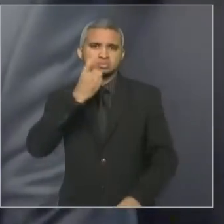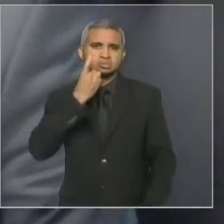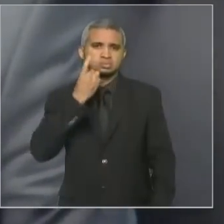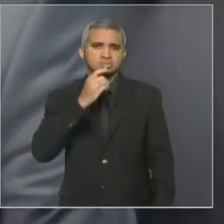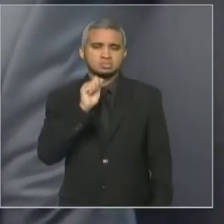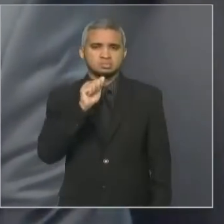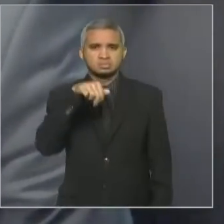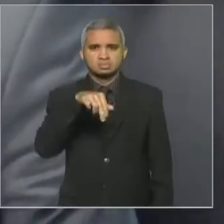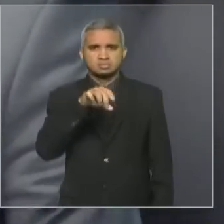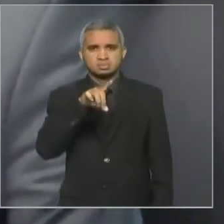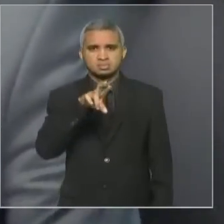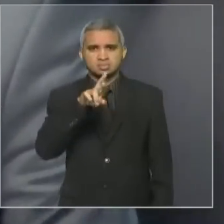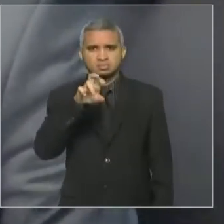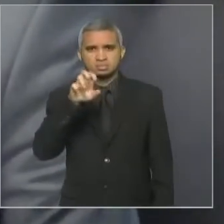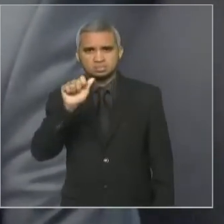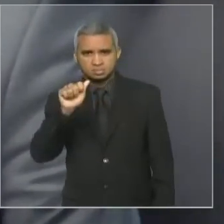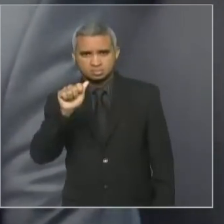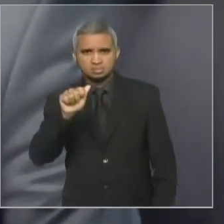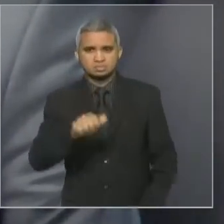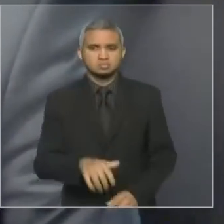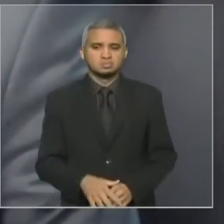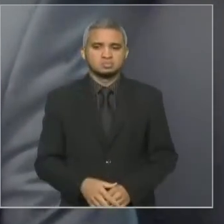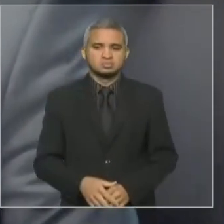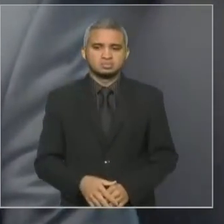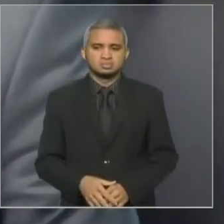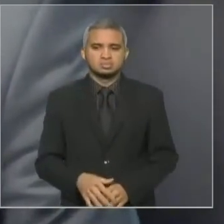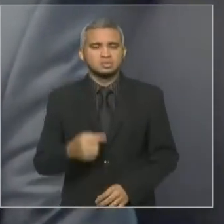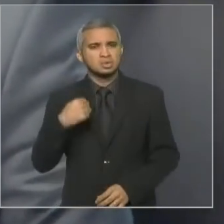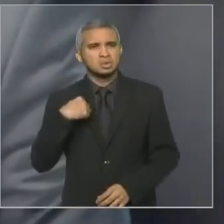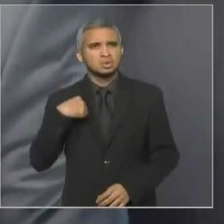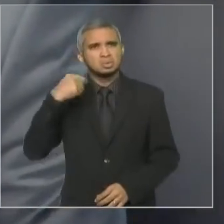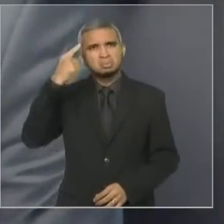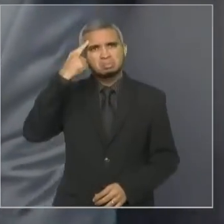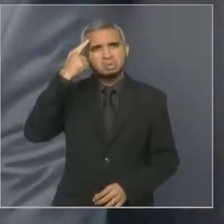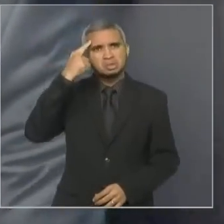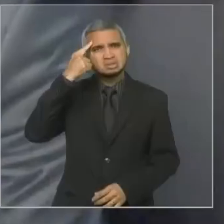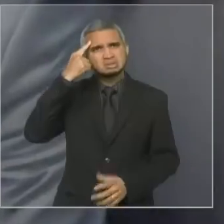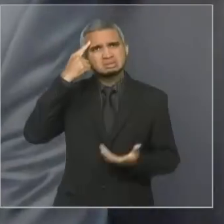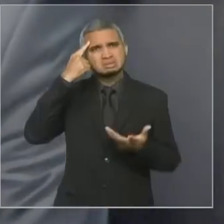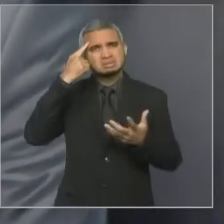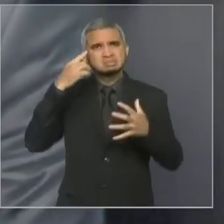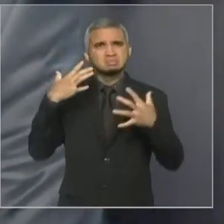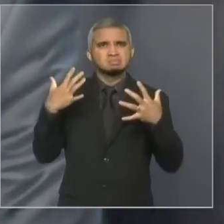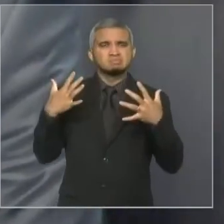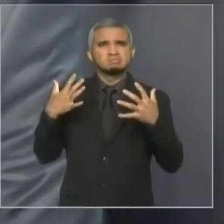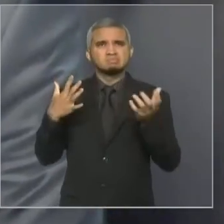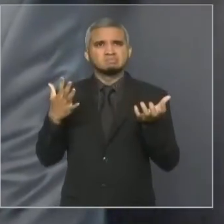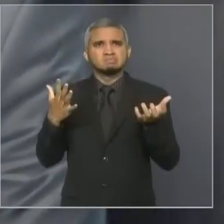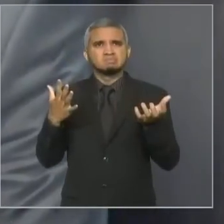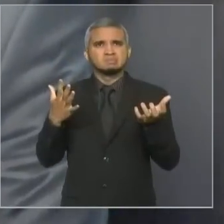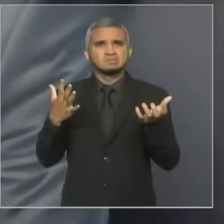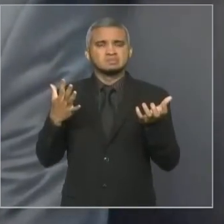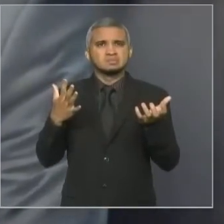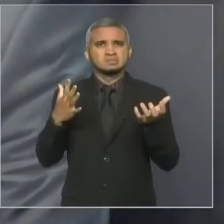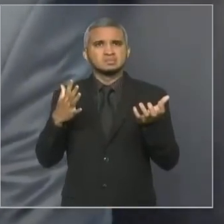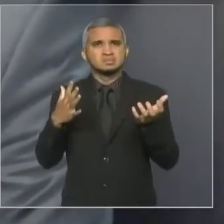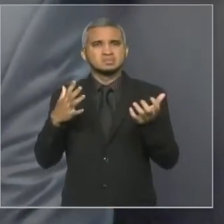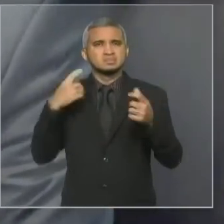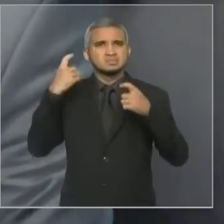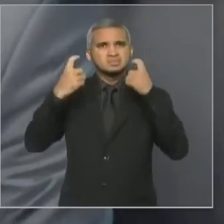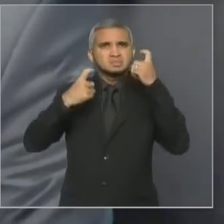eu pensei, será que eu posso ser invasivo? Mas a V. Exª começou a falar, e eu acho muito justo